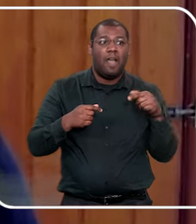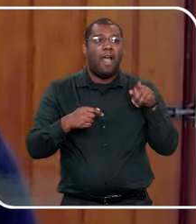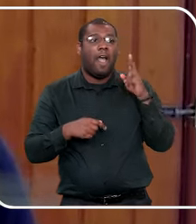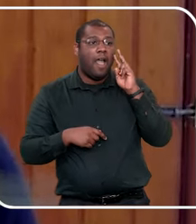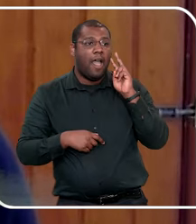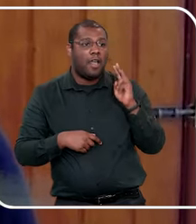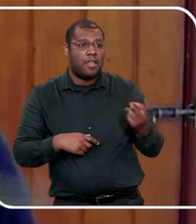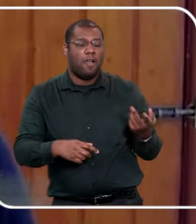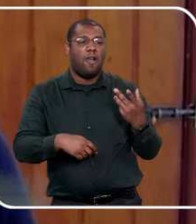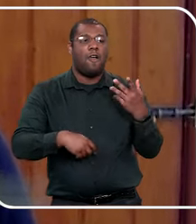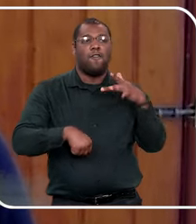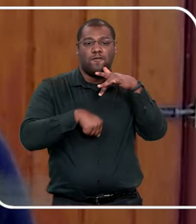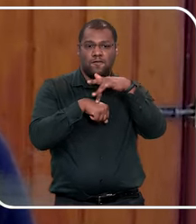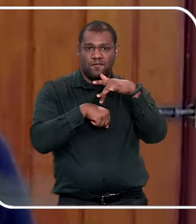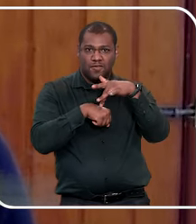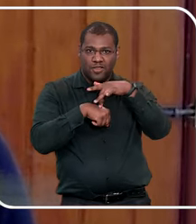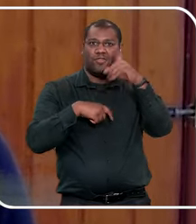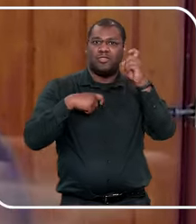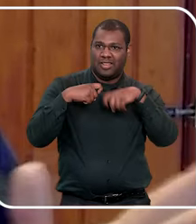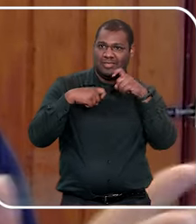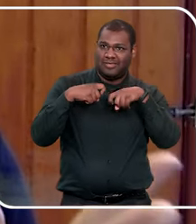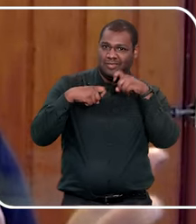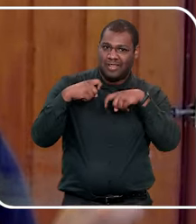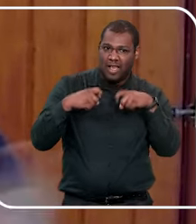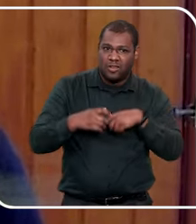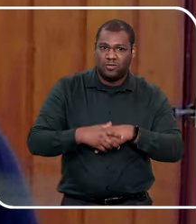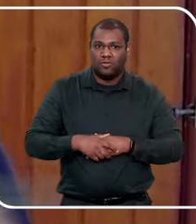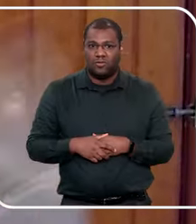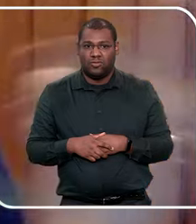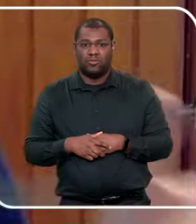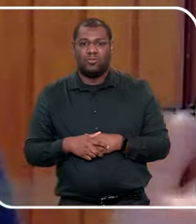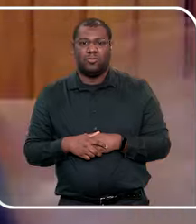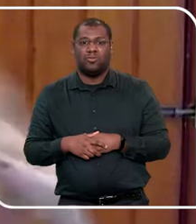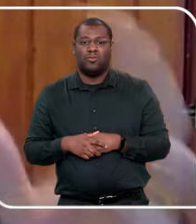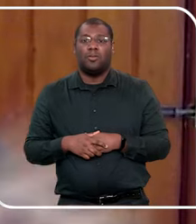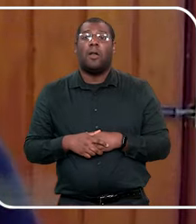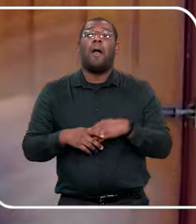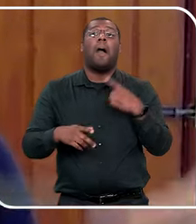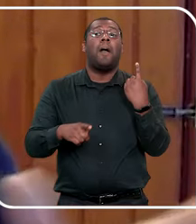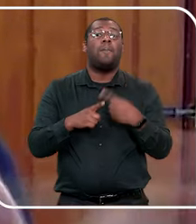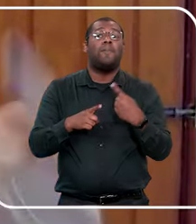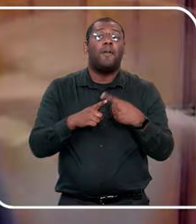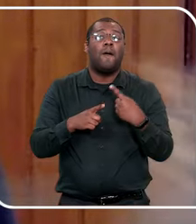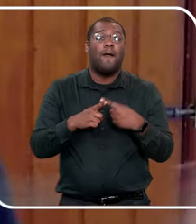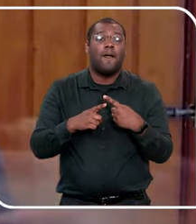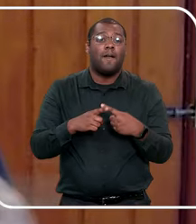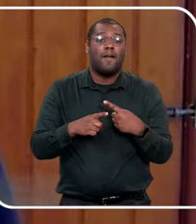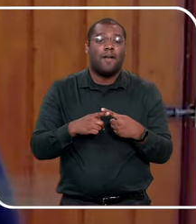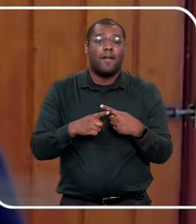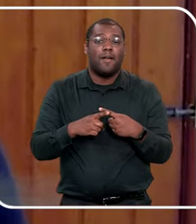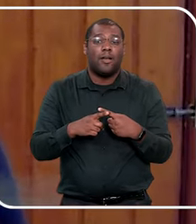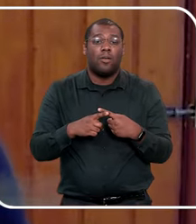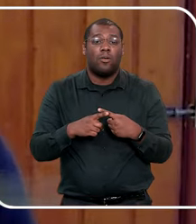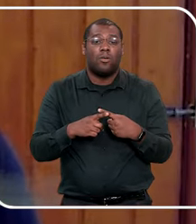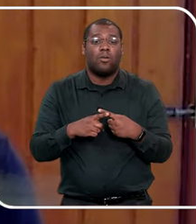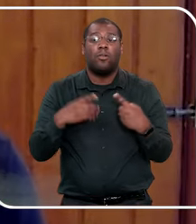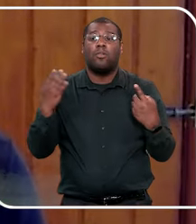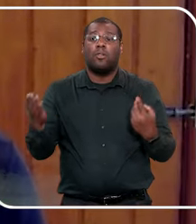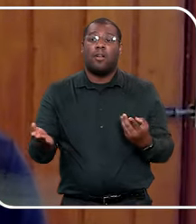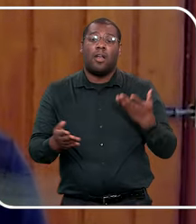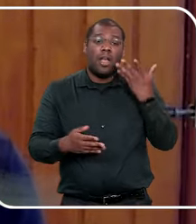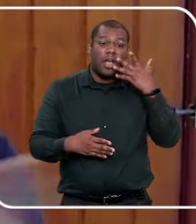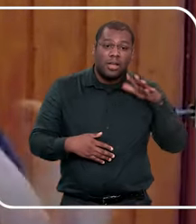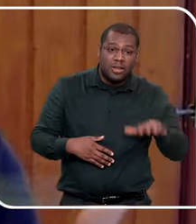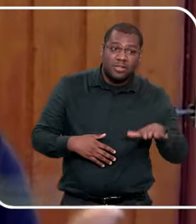pornográficos, com eles acordados, tipo, ah, o menino está dormindo, aí aquele barulheiro, o menino acordava e via os vídeos